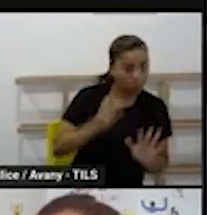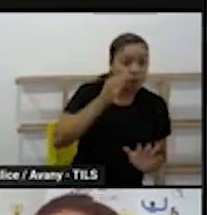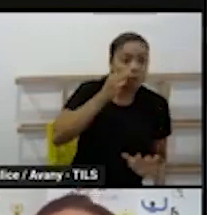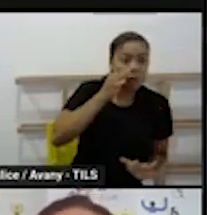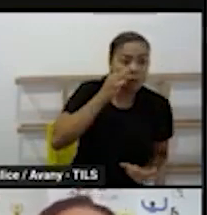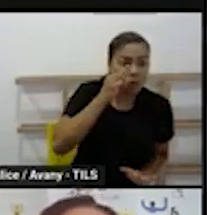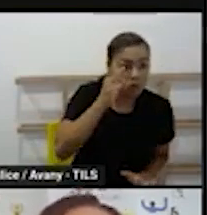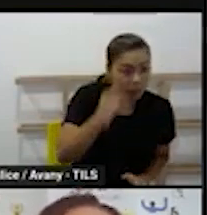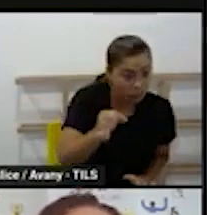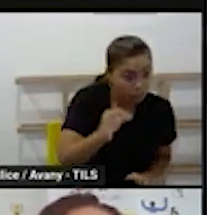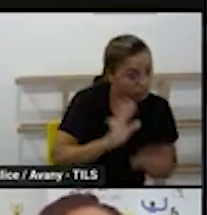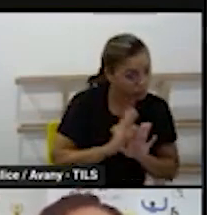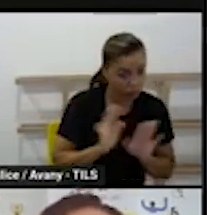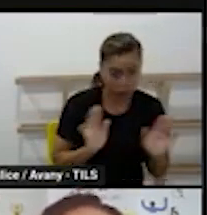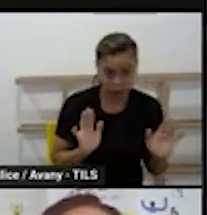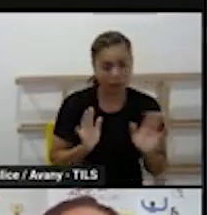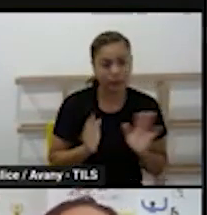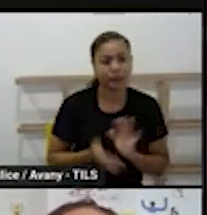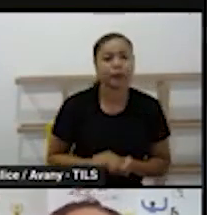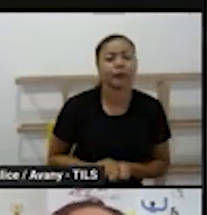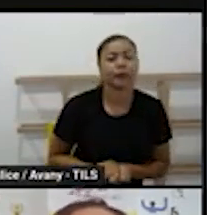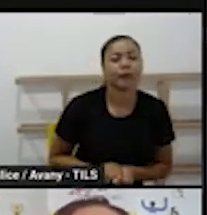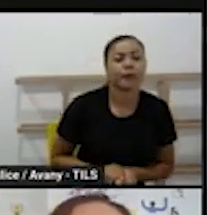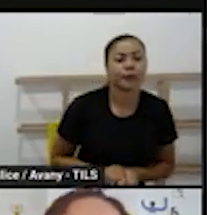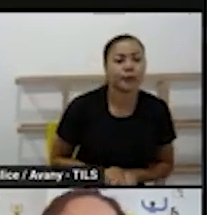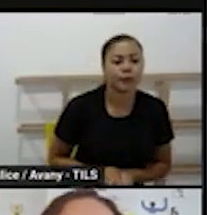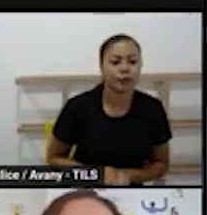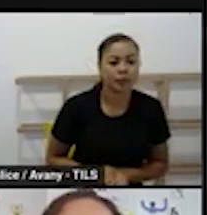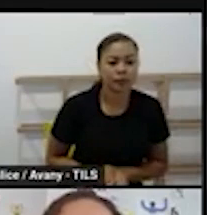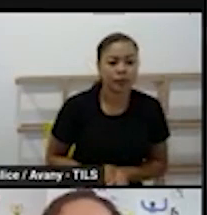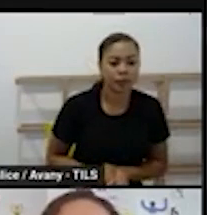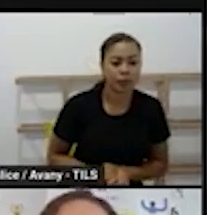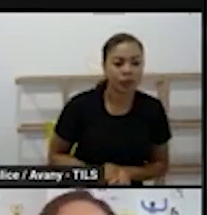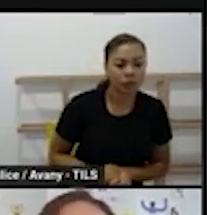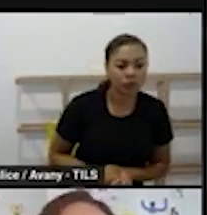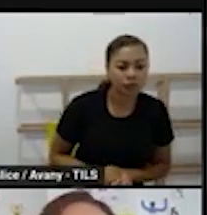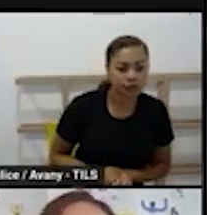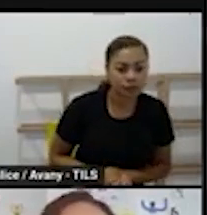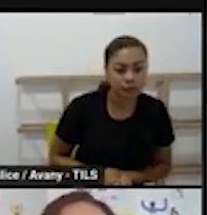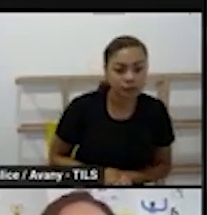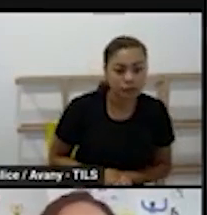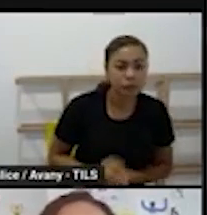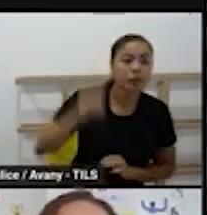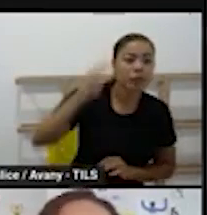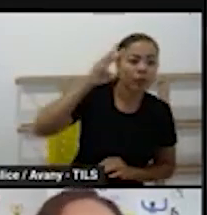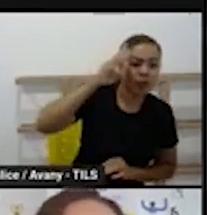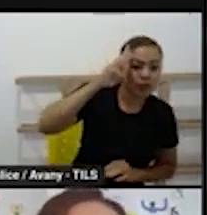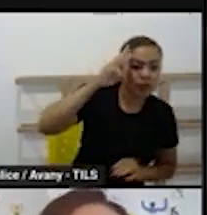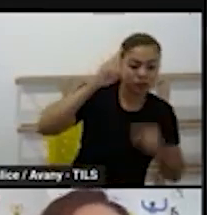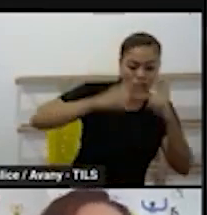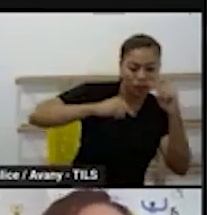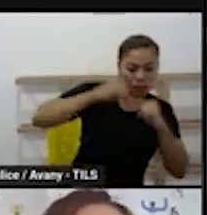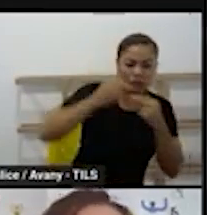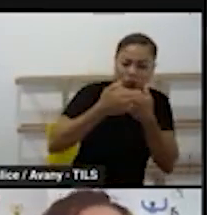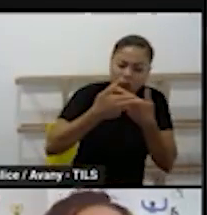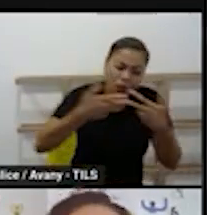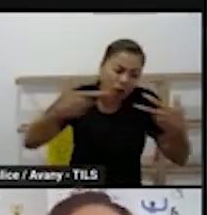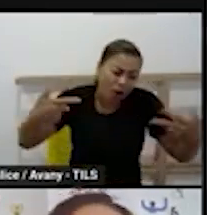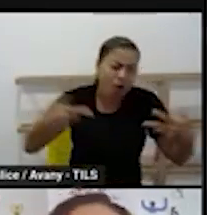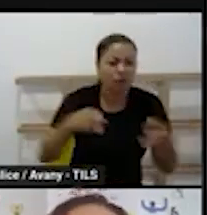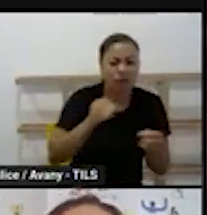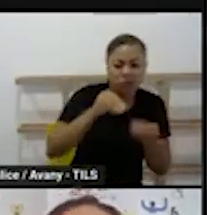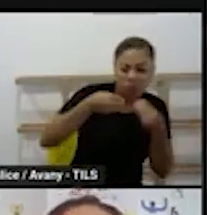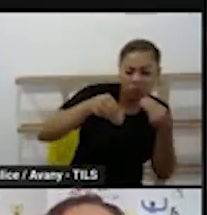ilustrativa é uma imagem ilustrativa terça-feira exploração de materiais diversos caixas latas